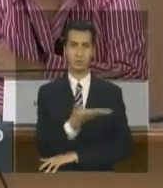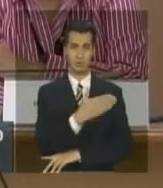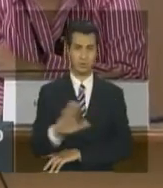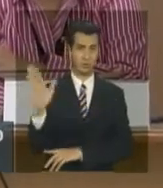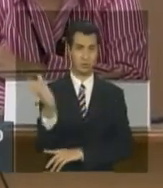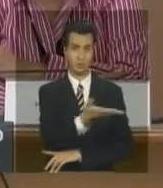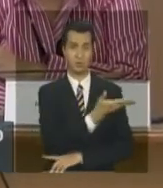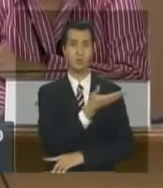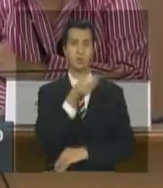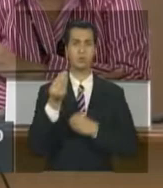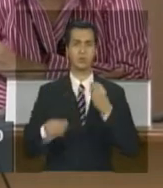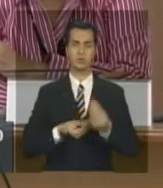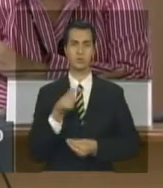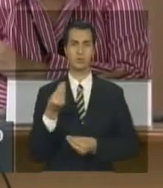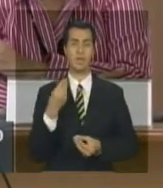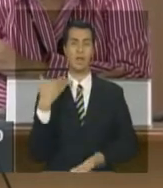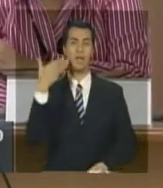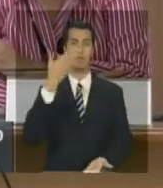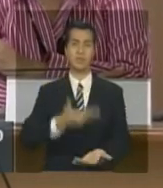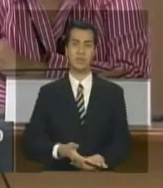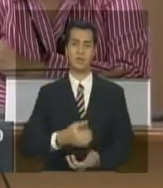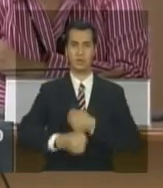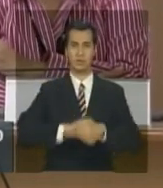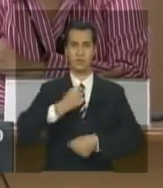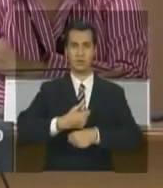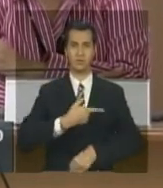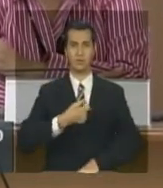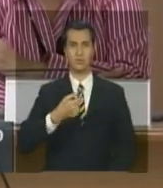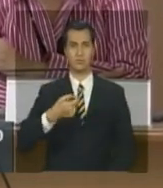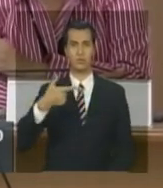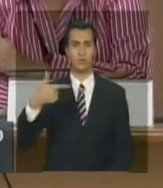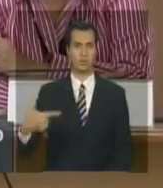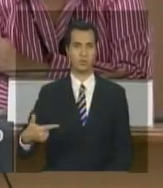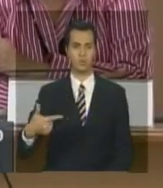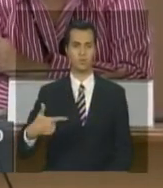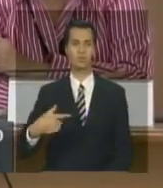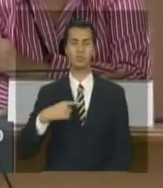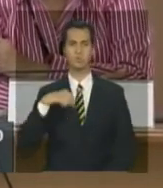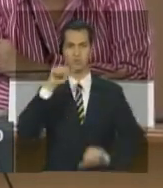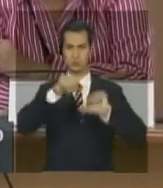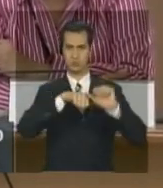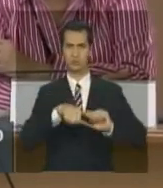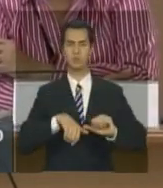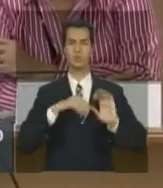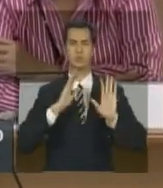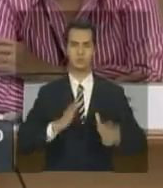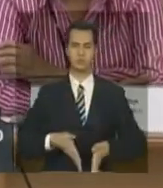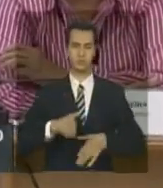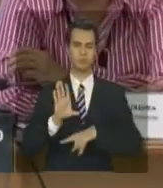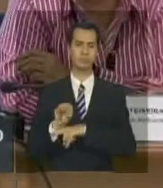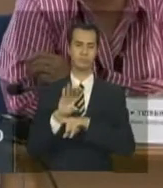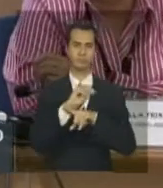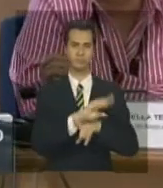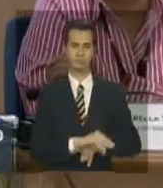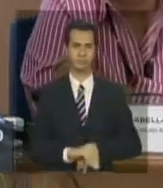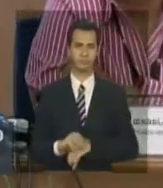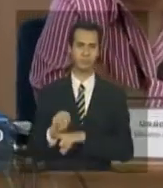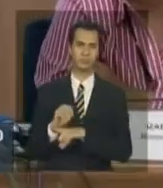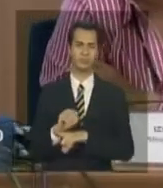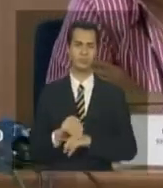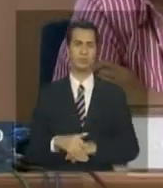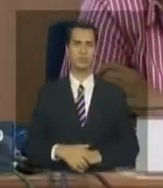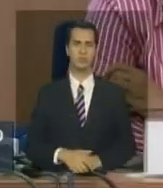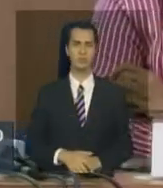desmatamento até 2002 já corrigido com a resolução adotada atualmente pelo IBAMA